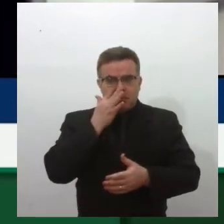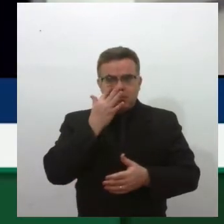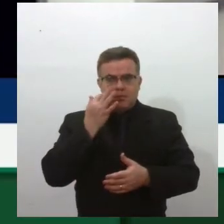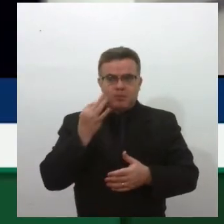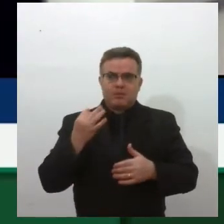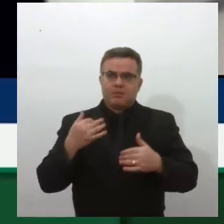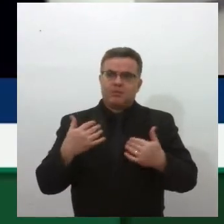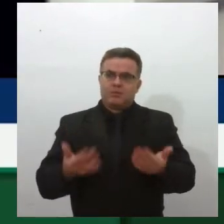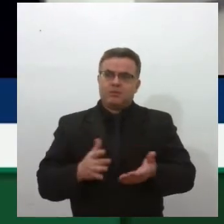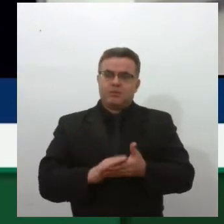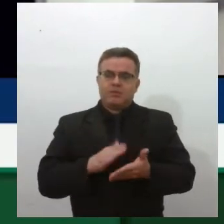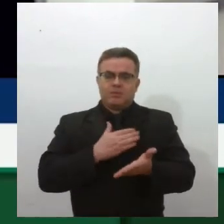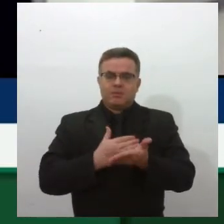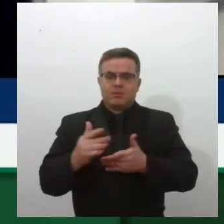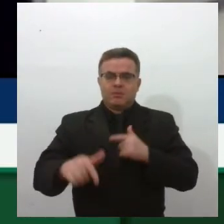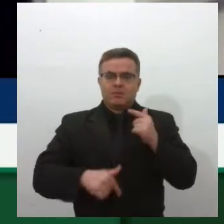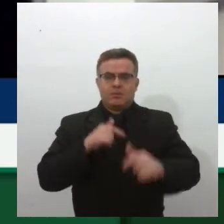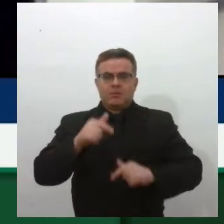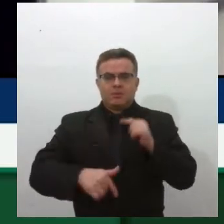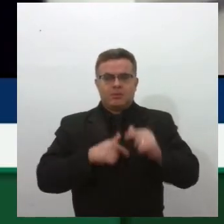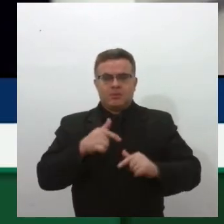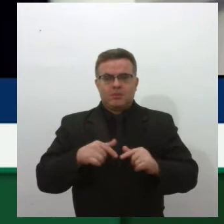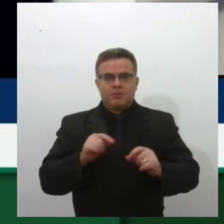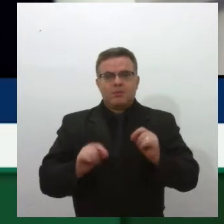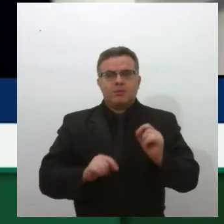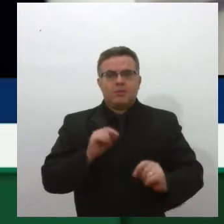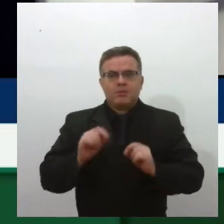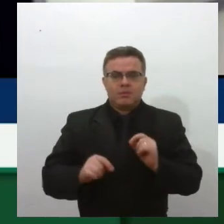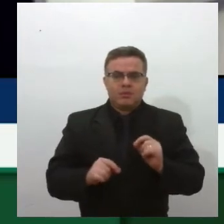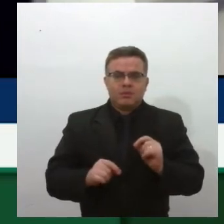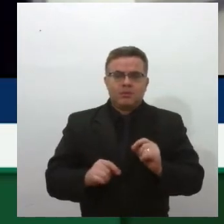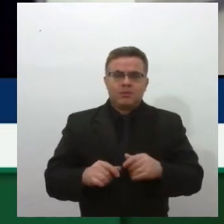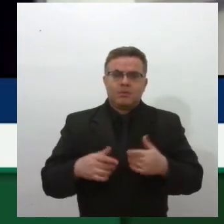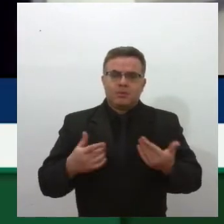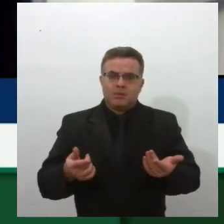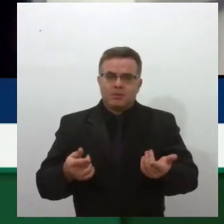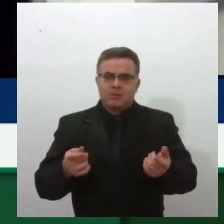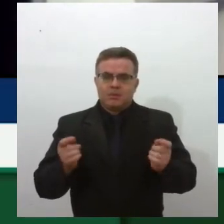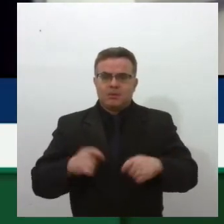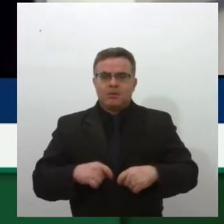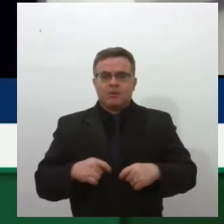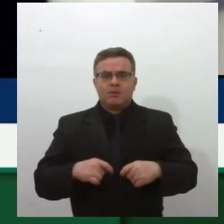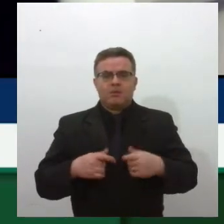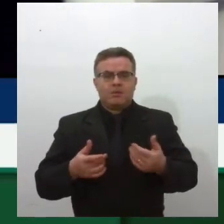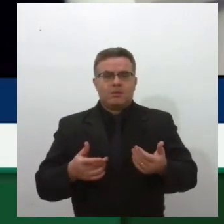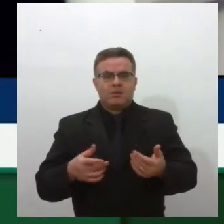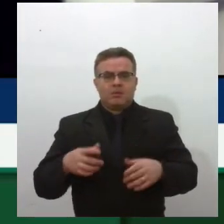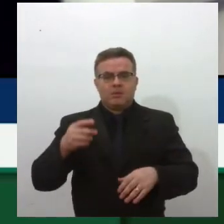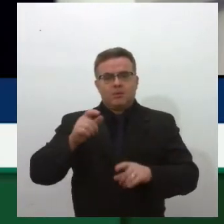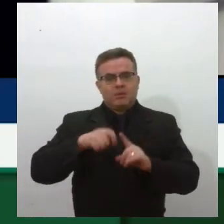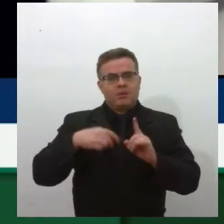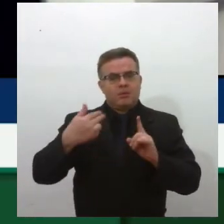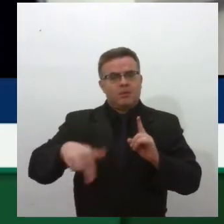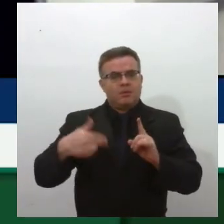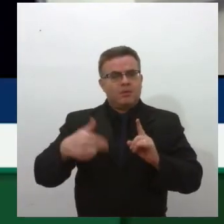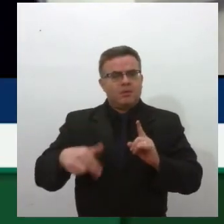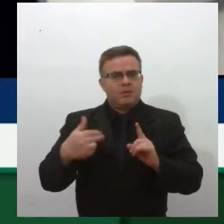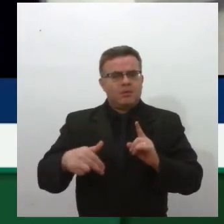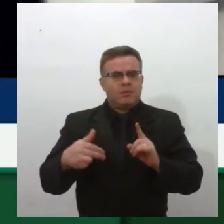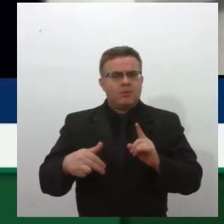Quando eu comecei a trabalhar, como eu era operadora de caixa, eles me remuneram para o escritório. Em novembro, eu tive uma crise muito